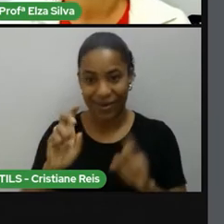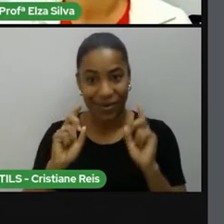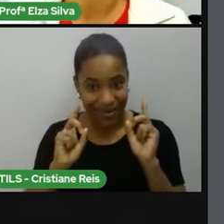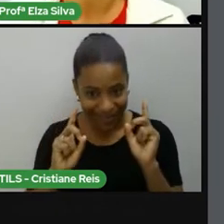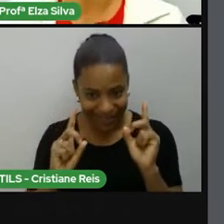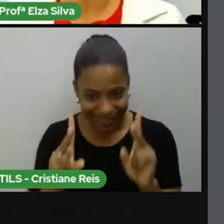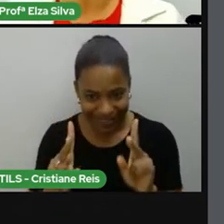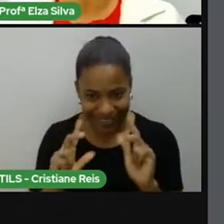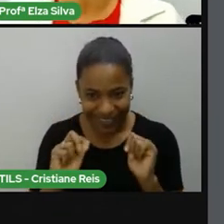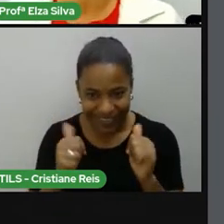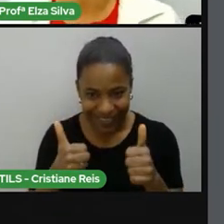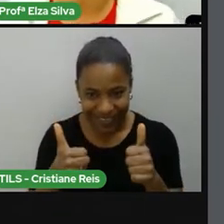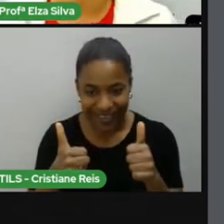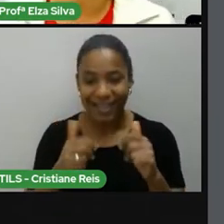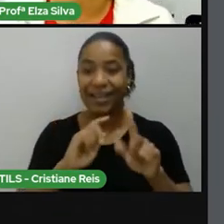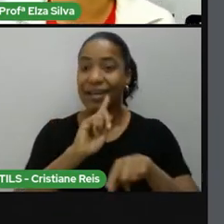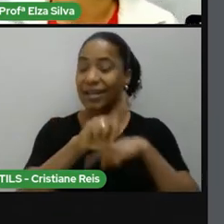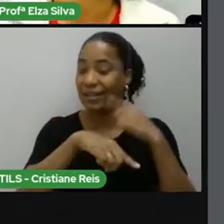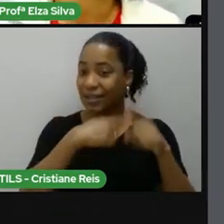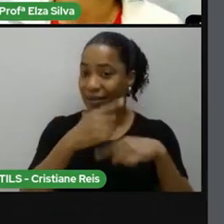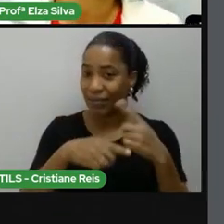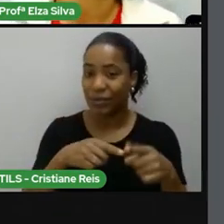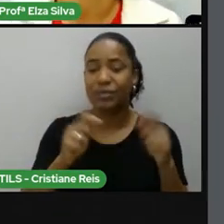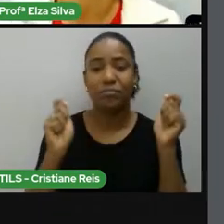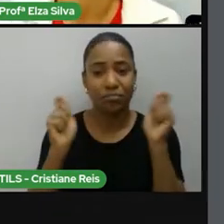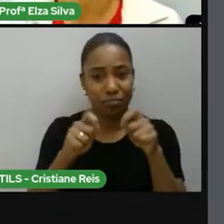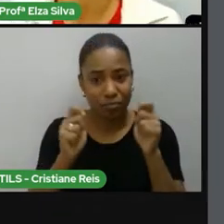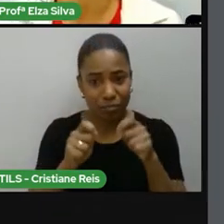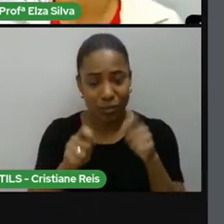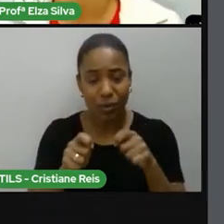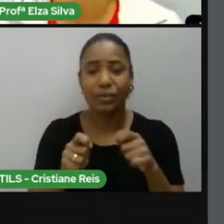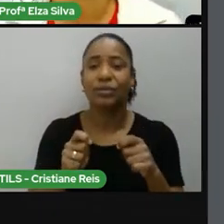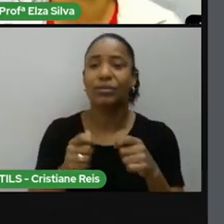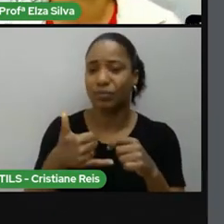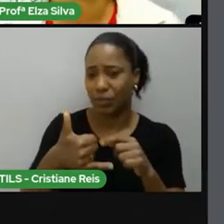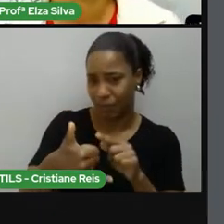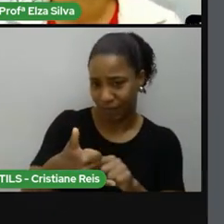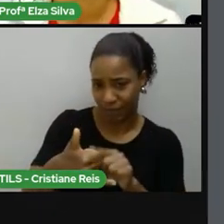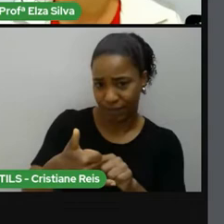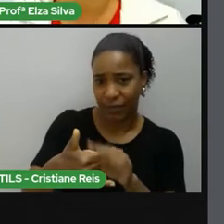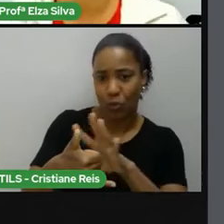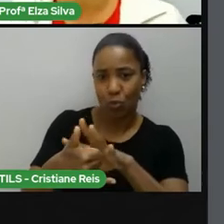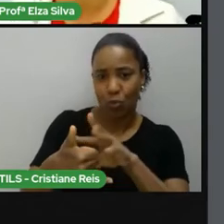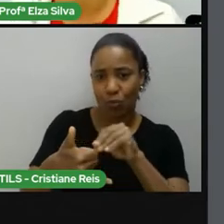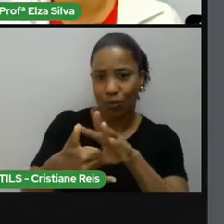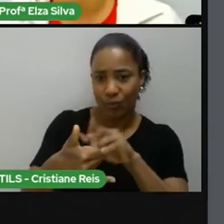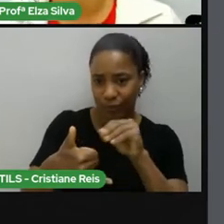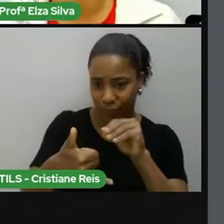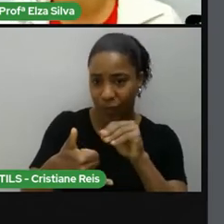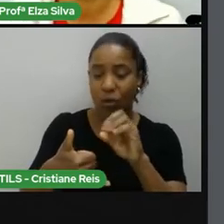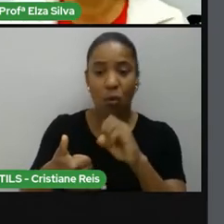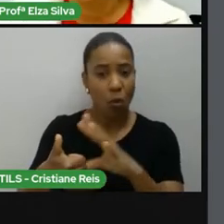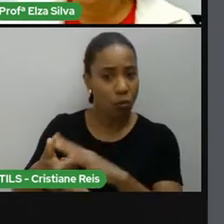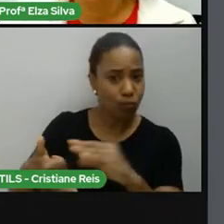É importante que depois vocês façam um print ou vocês escrevam no caderno esses elementos.